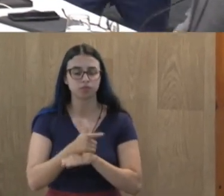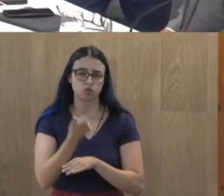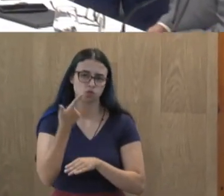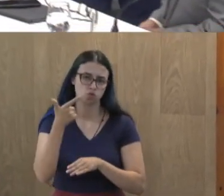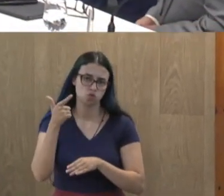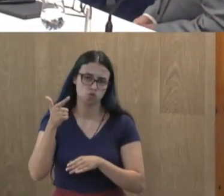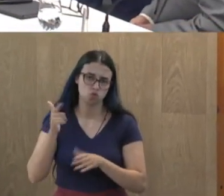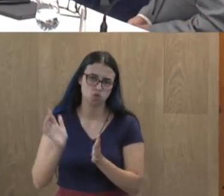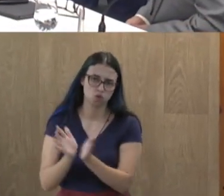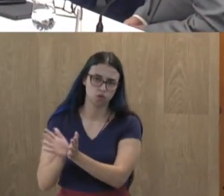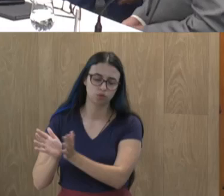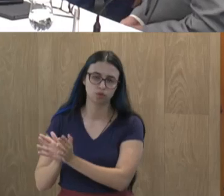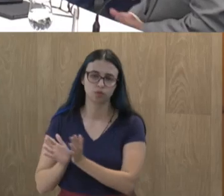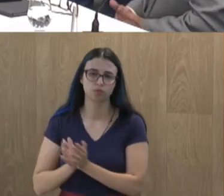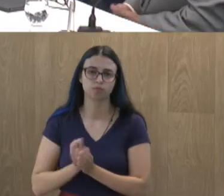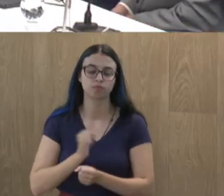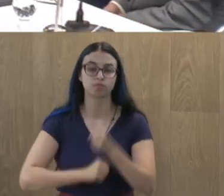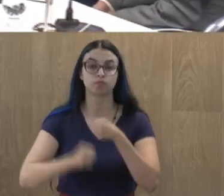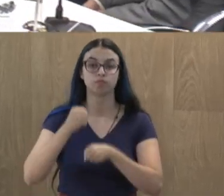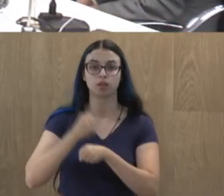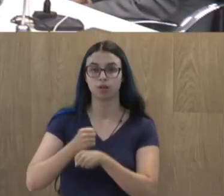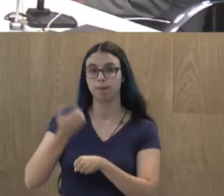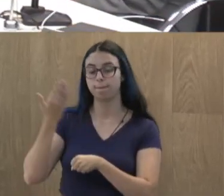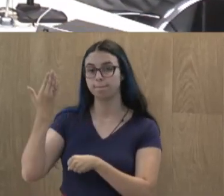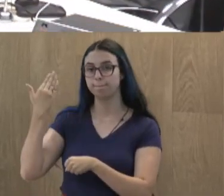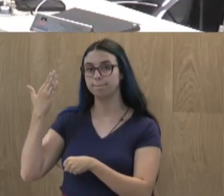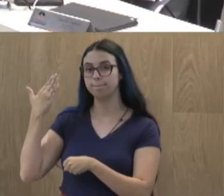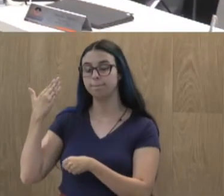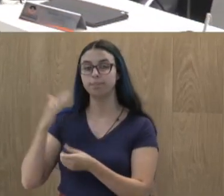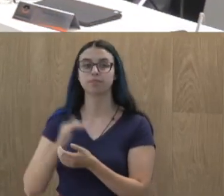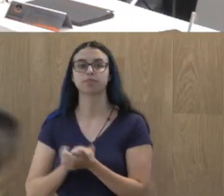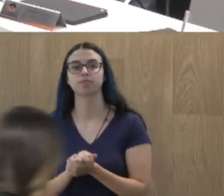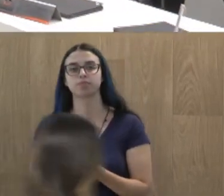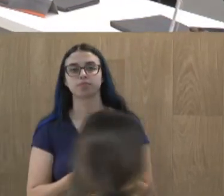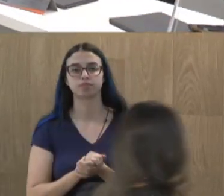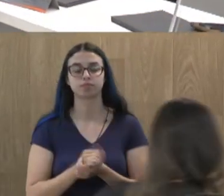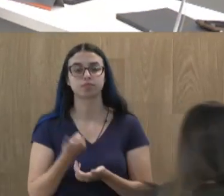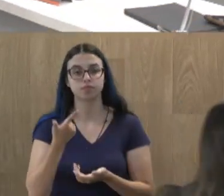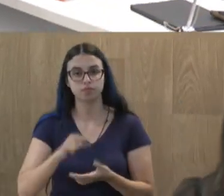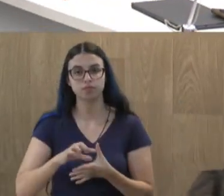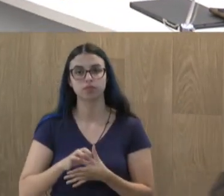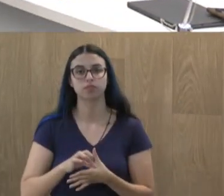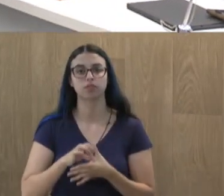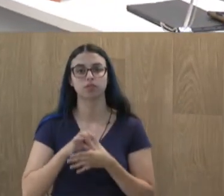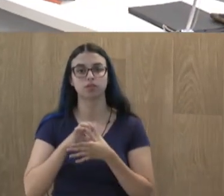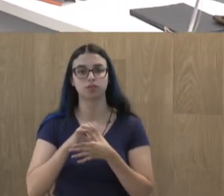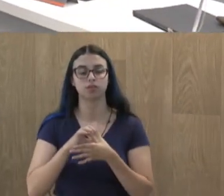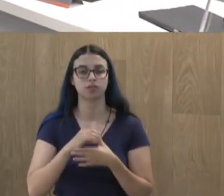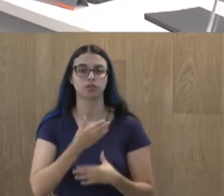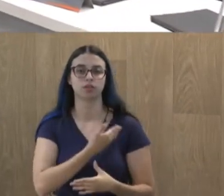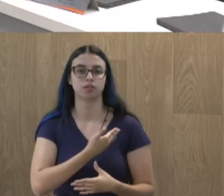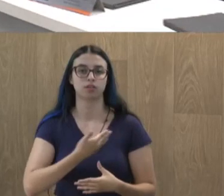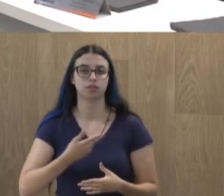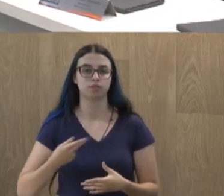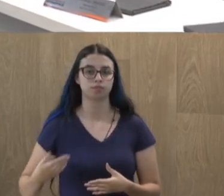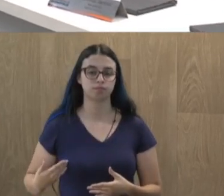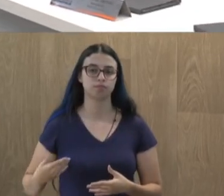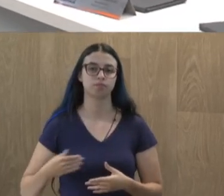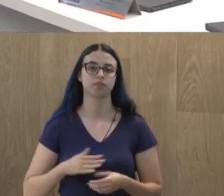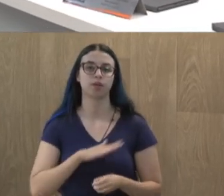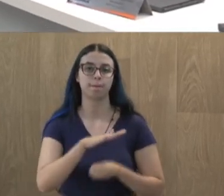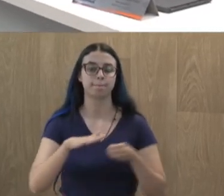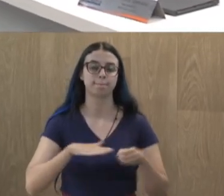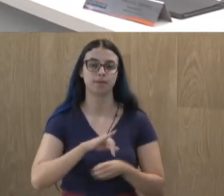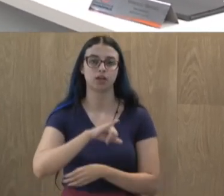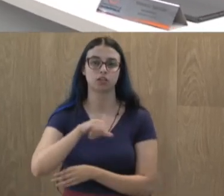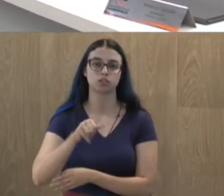gestões e no ano passado assumiu novamente como presidente da Associação dos Moradores do bairro